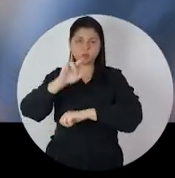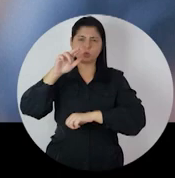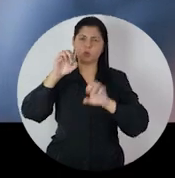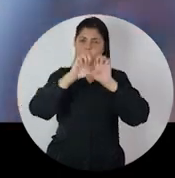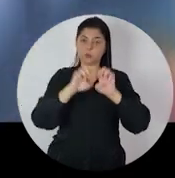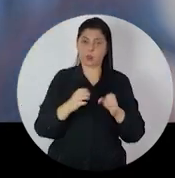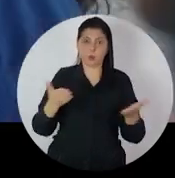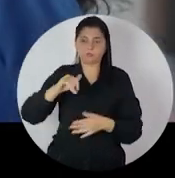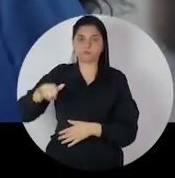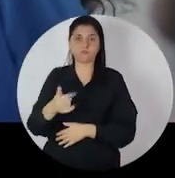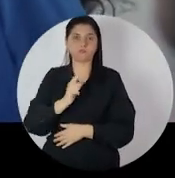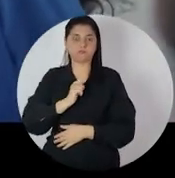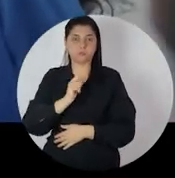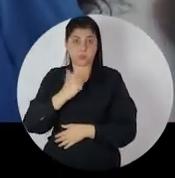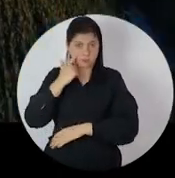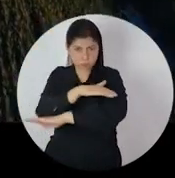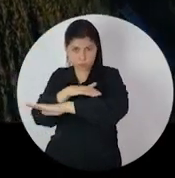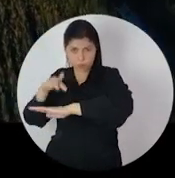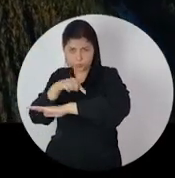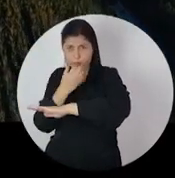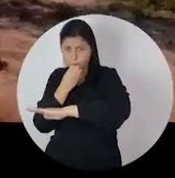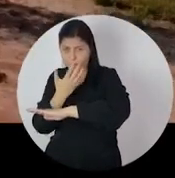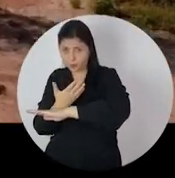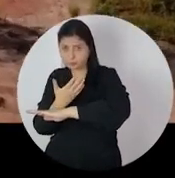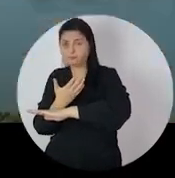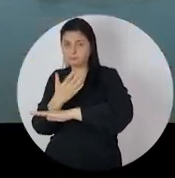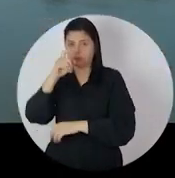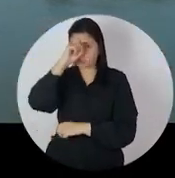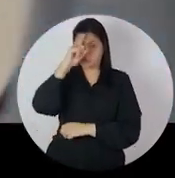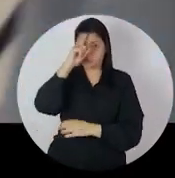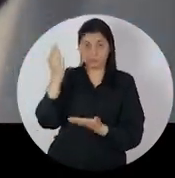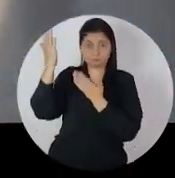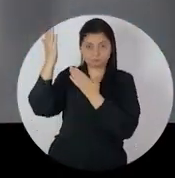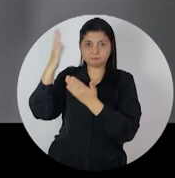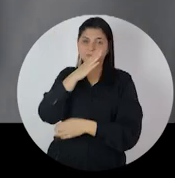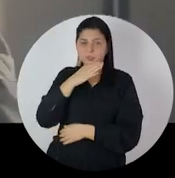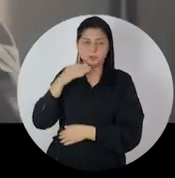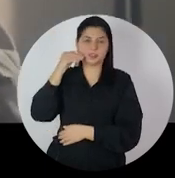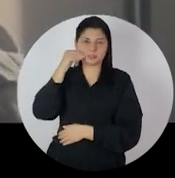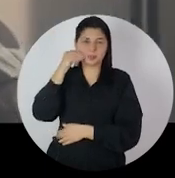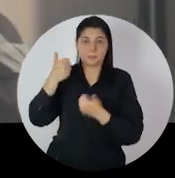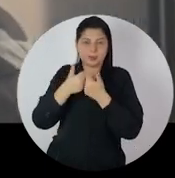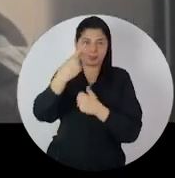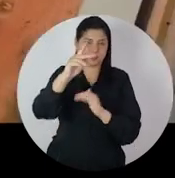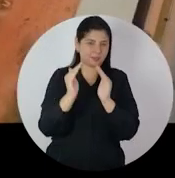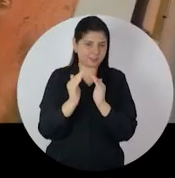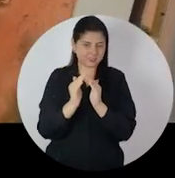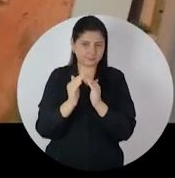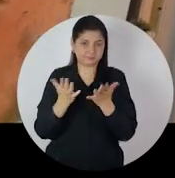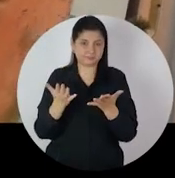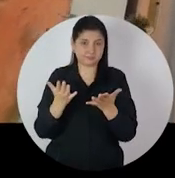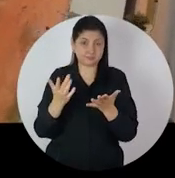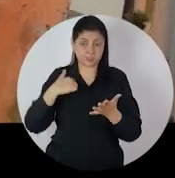ela nunca teve a estrutura que ela está tendo hoje. Está vendo esse asfalto bruto e de banco? É um hospital de alta qualidade, perto